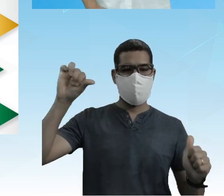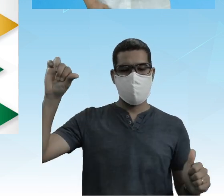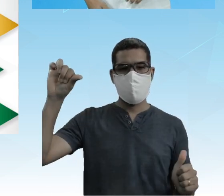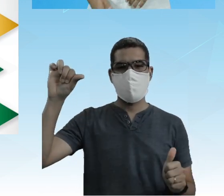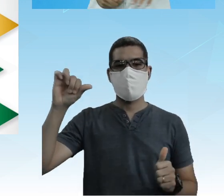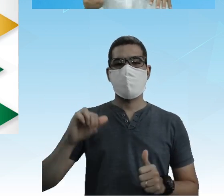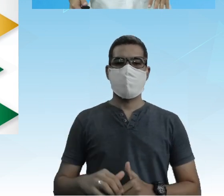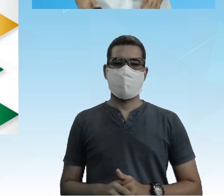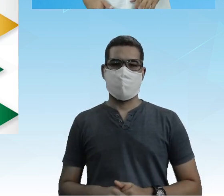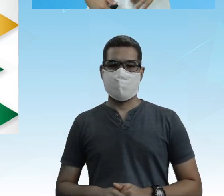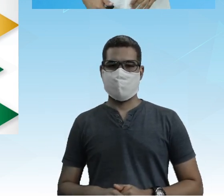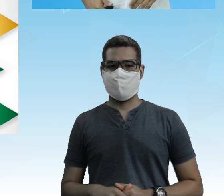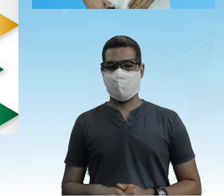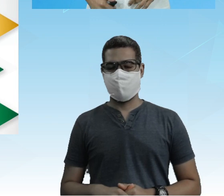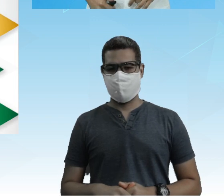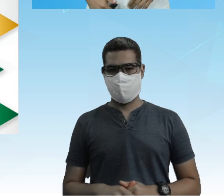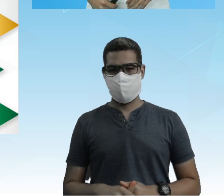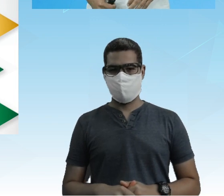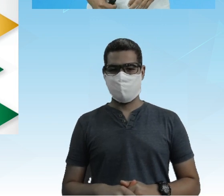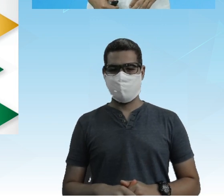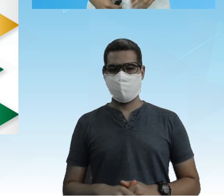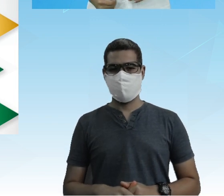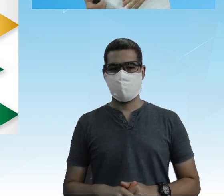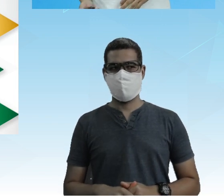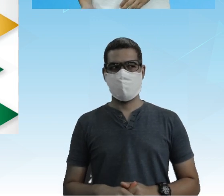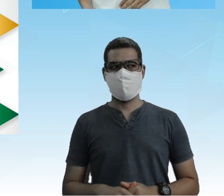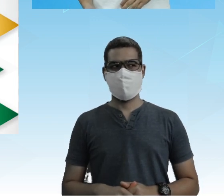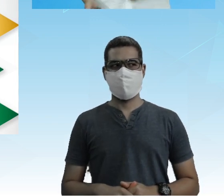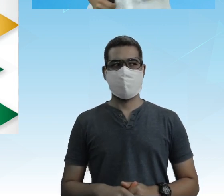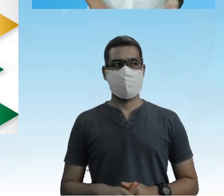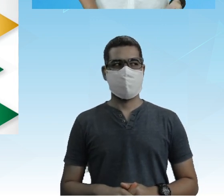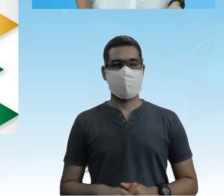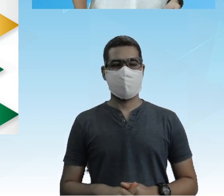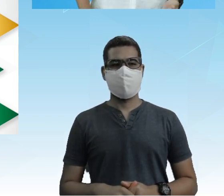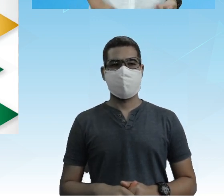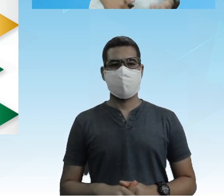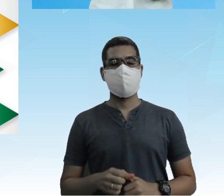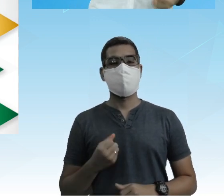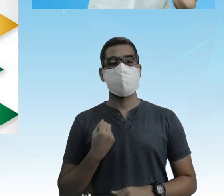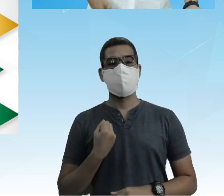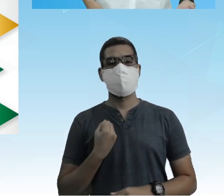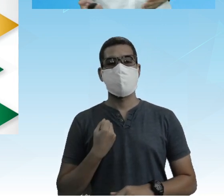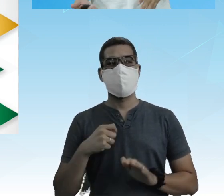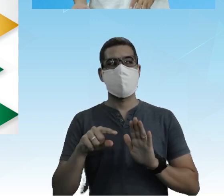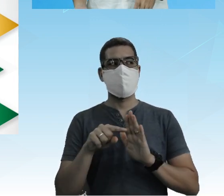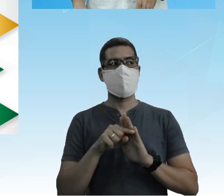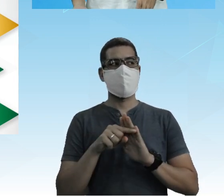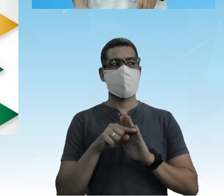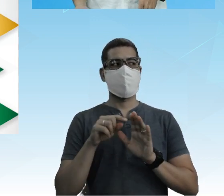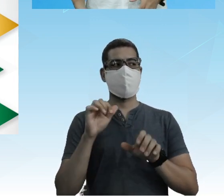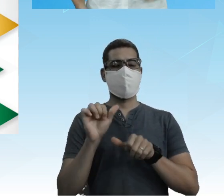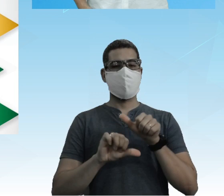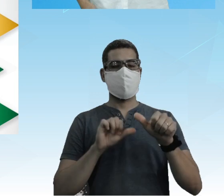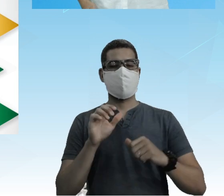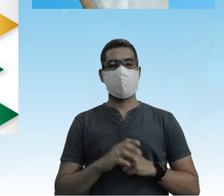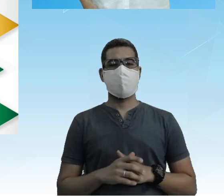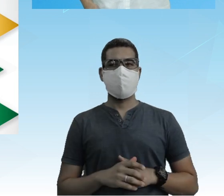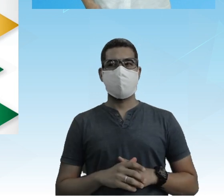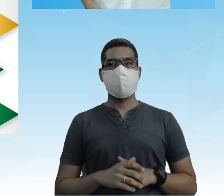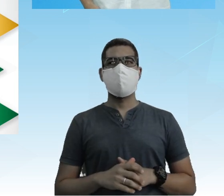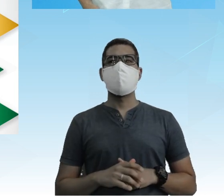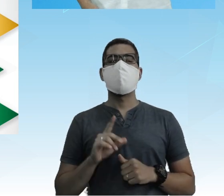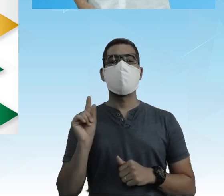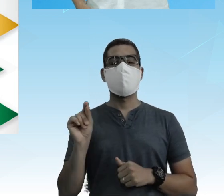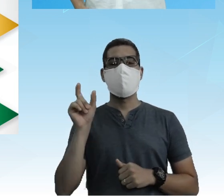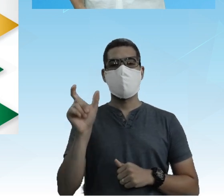dois De todos os pontos Do polígono original Foram multiplicadas Por um número negativo Foi o que eu falei, né? E quem é